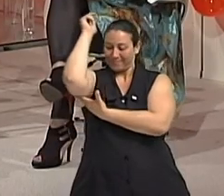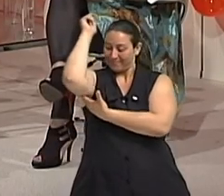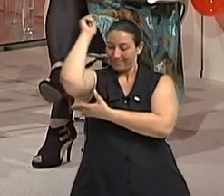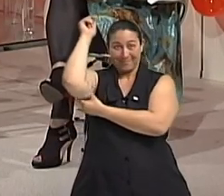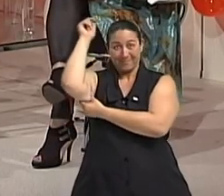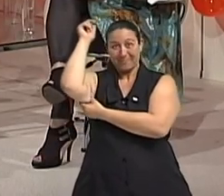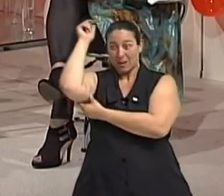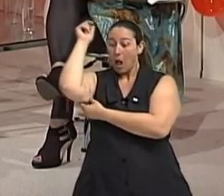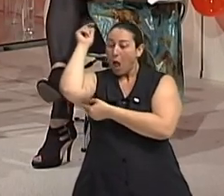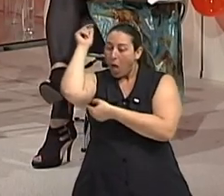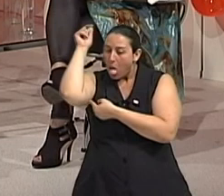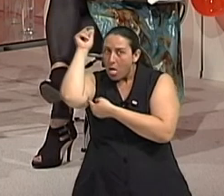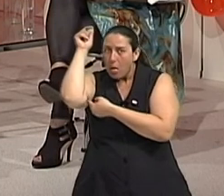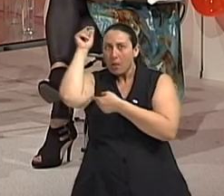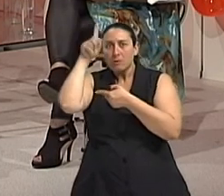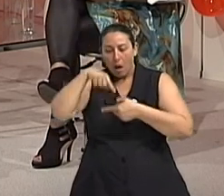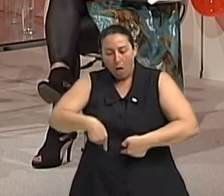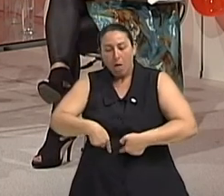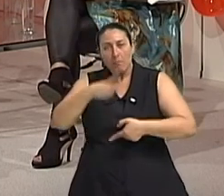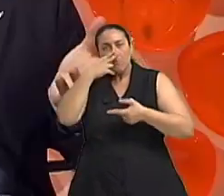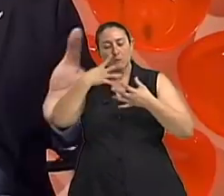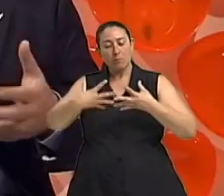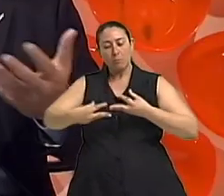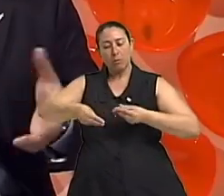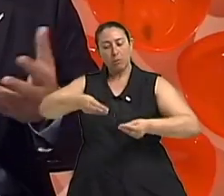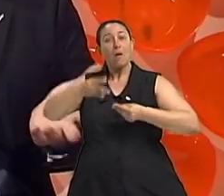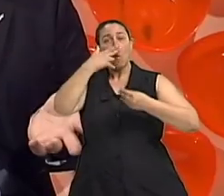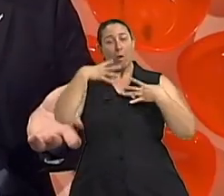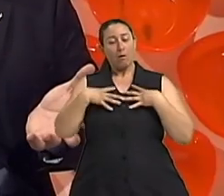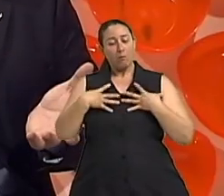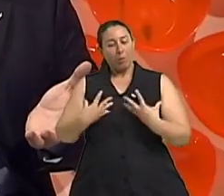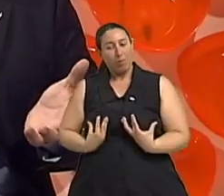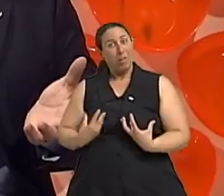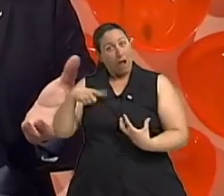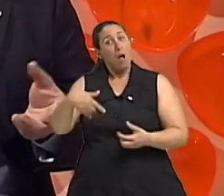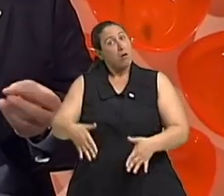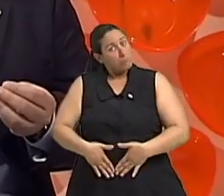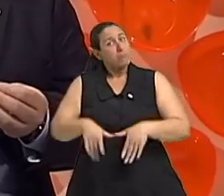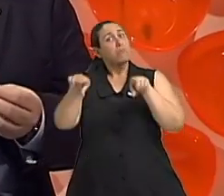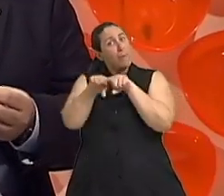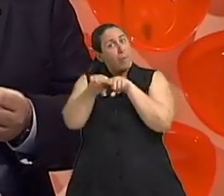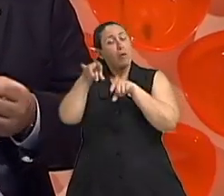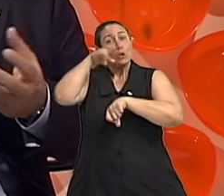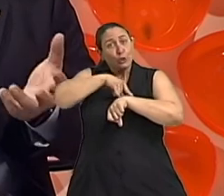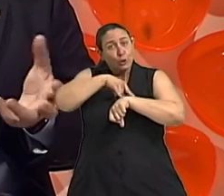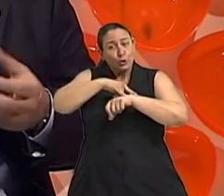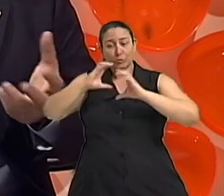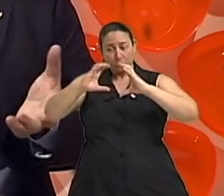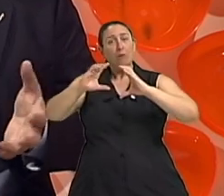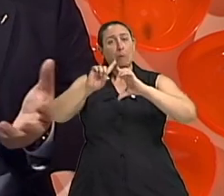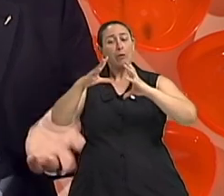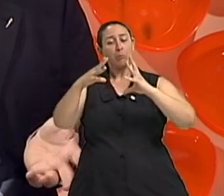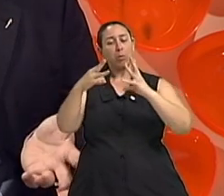Assim como a mama baixa, a musculatura do assoalho pélvico, ela sofre